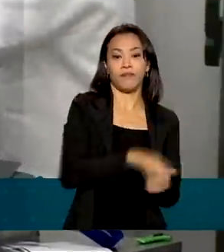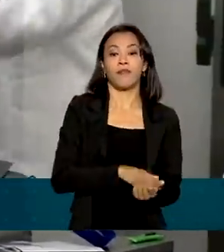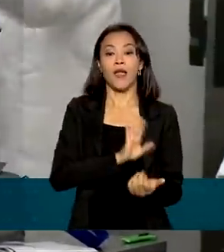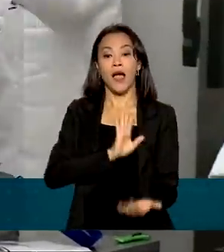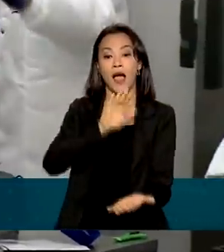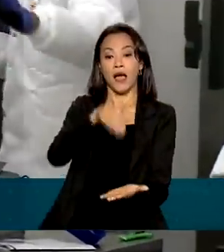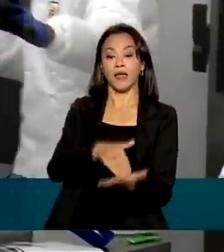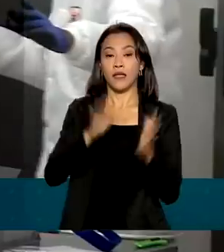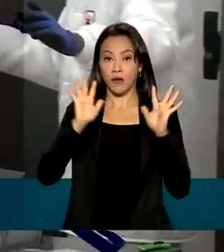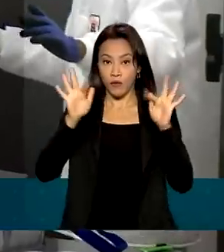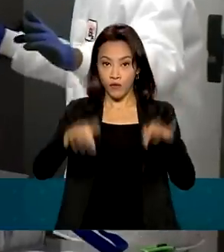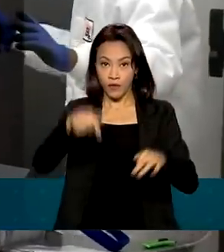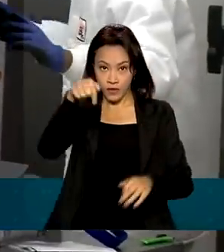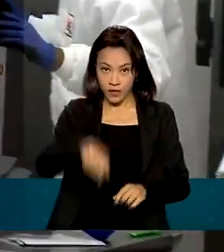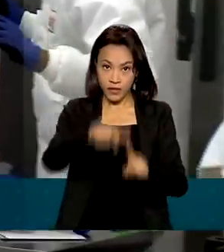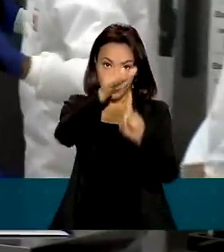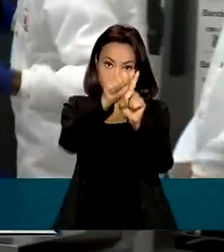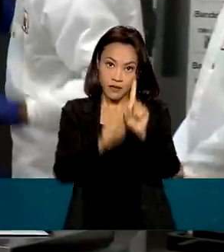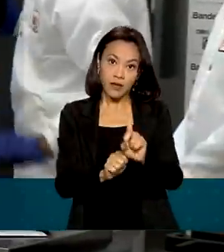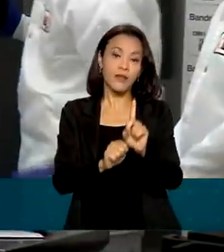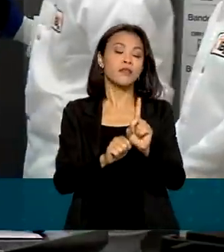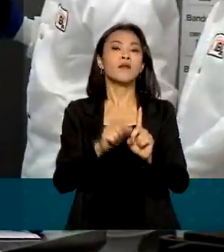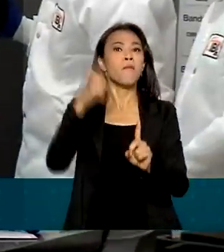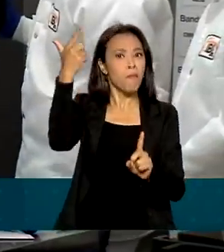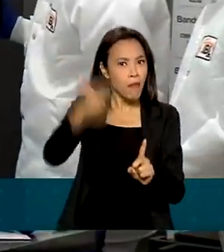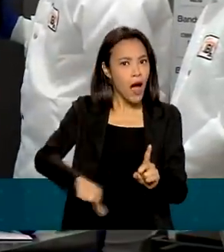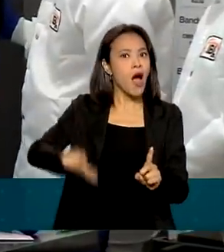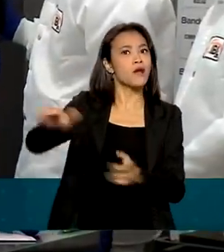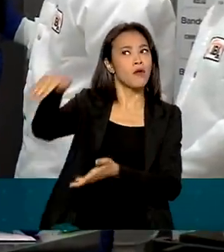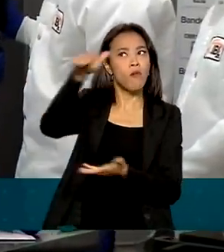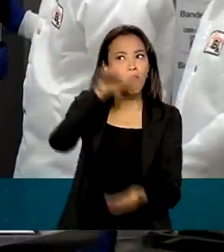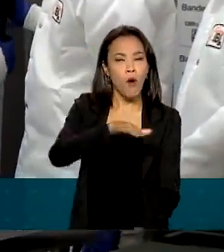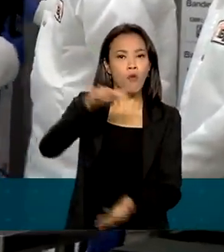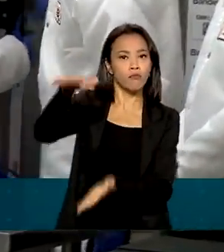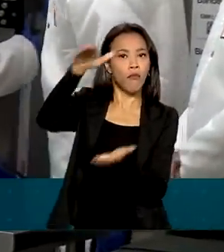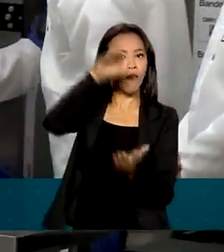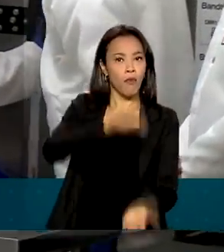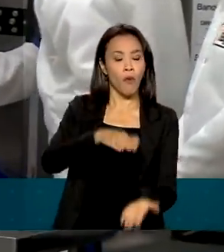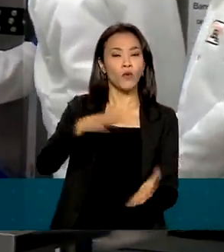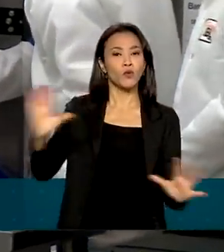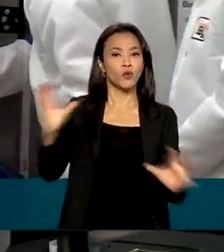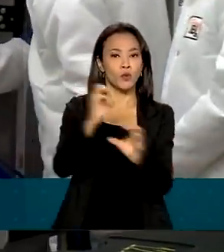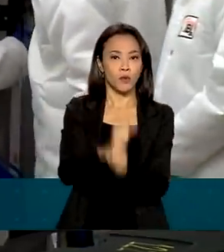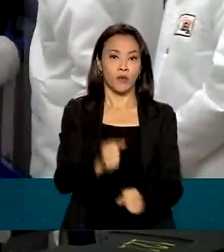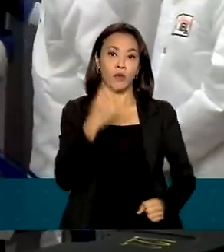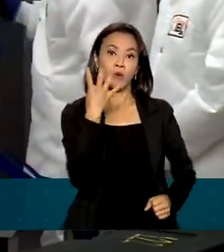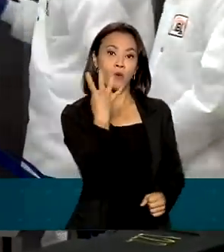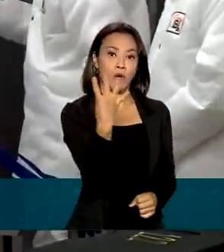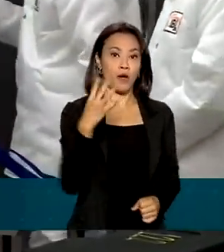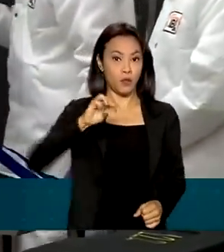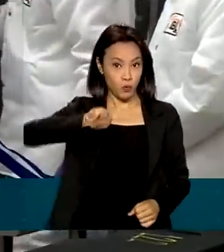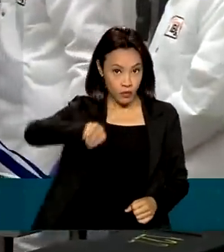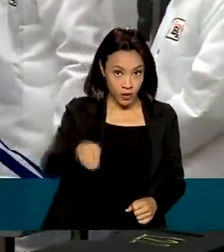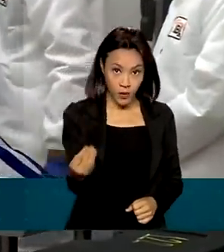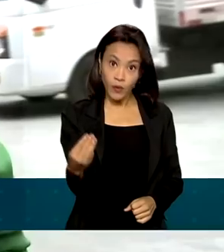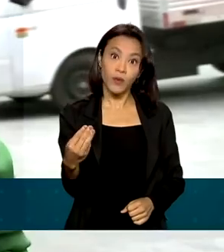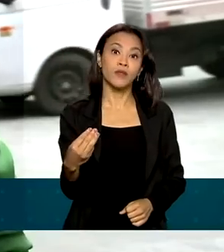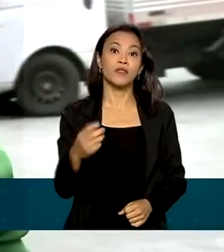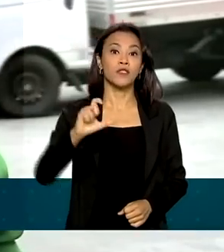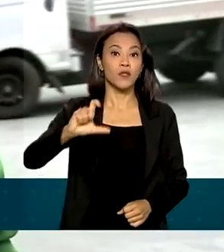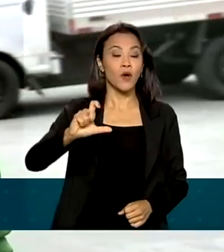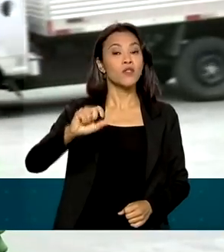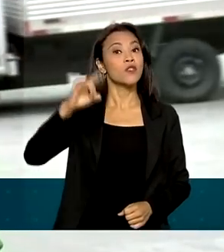o final deste mês, a previsão é que cheguem mais lotes, totalizando mais de 4 milhões de doses só em janeiro.